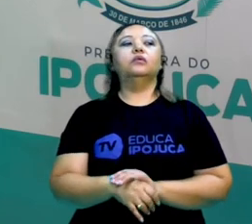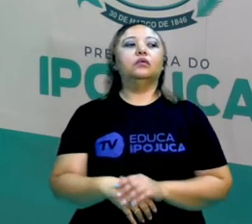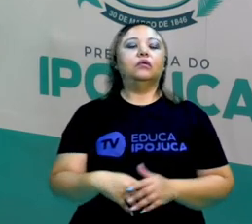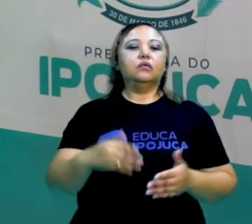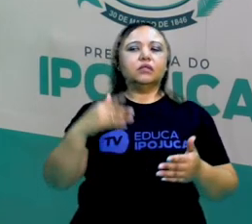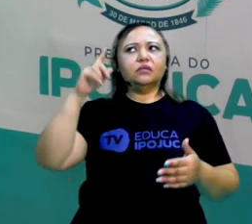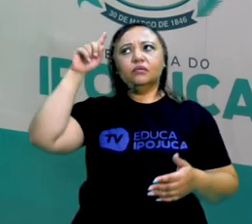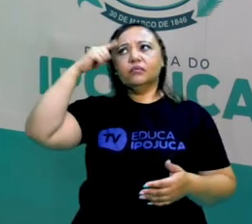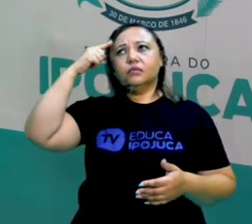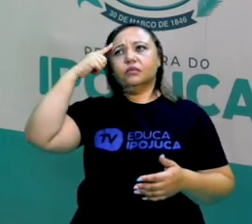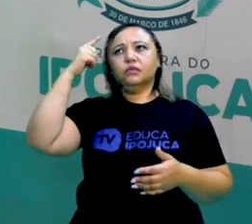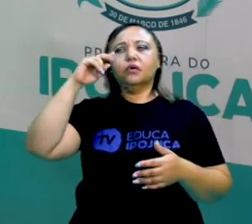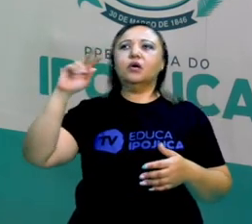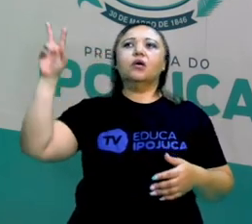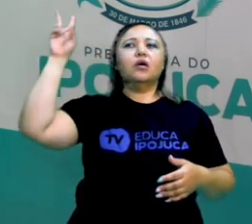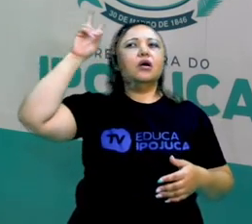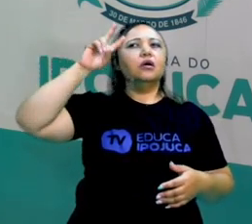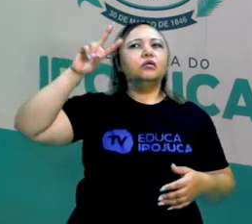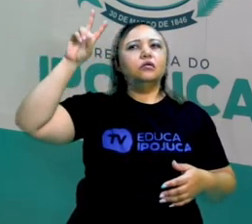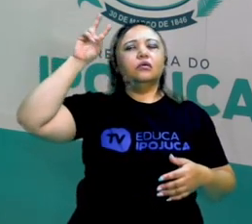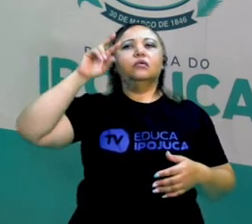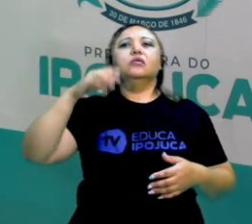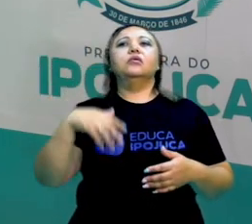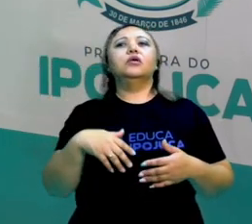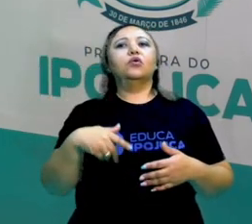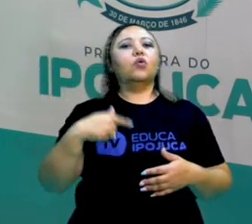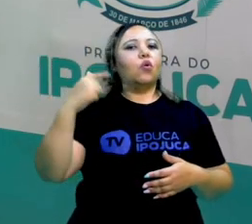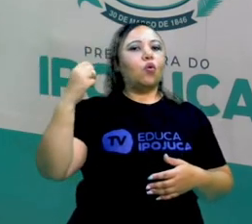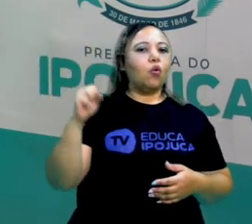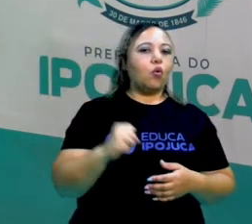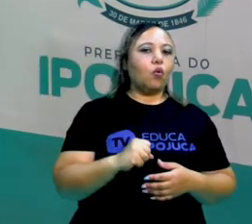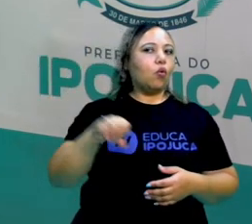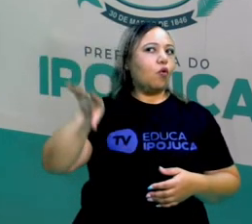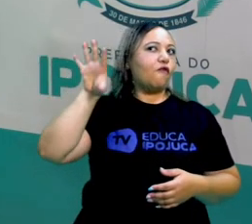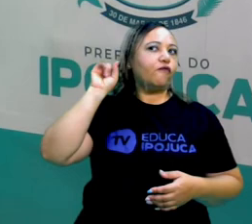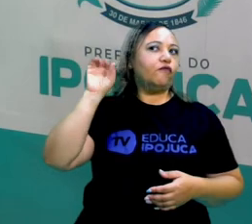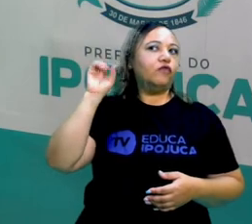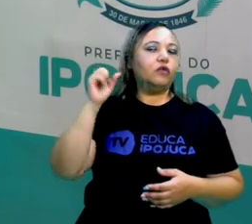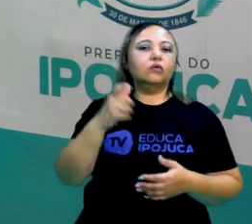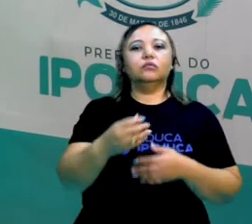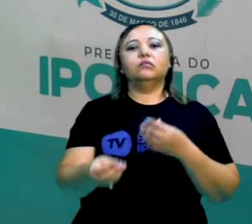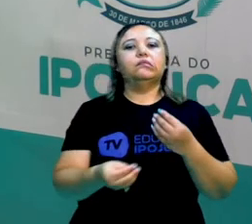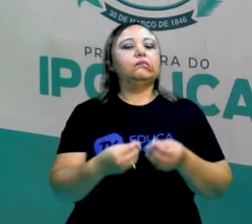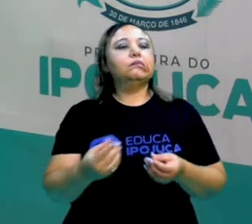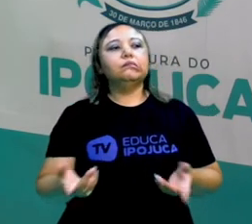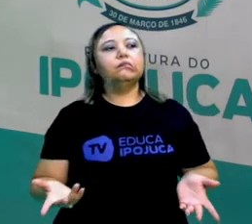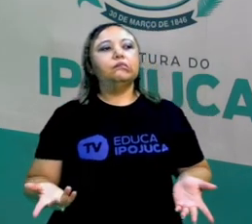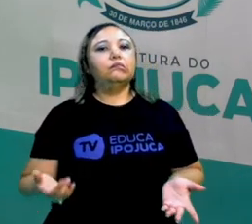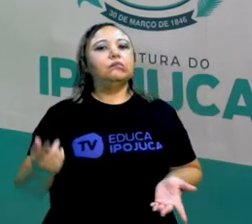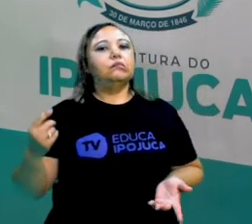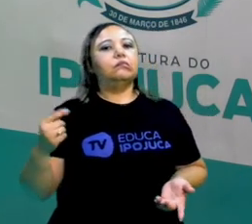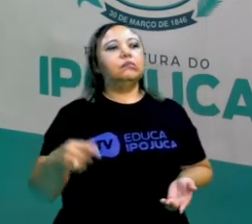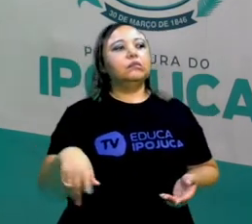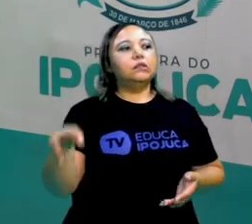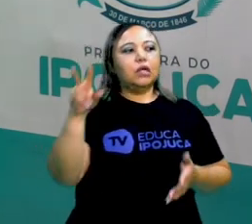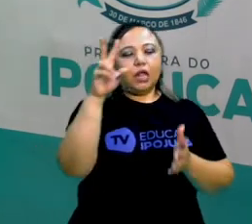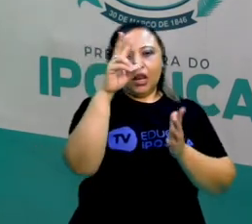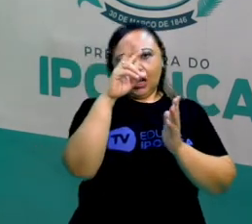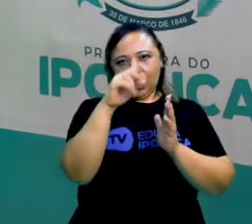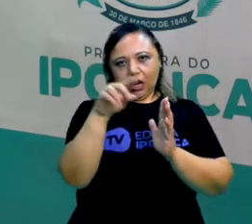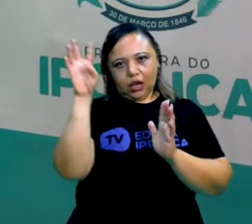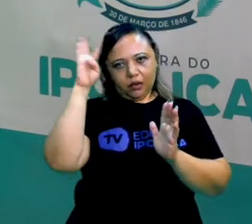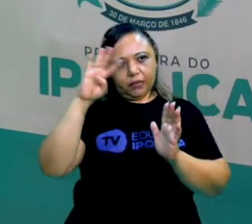conversa, uma história que você ouviu ou vivenciou e vai escrever aquela sua história. Lembra-se de todos esses